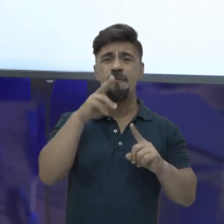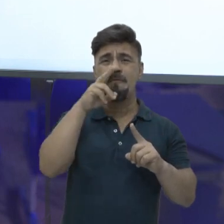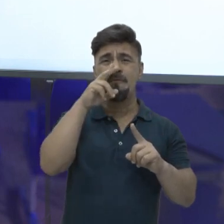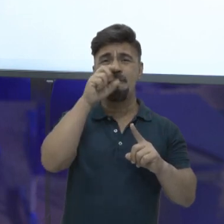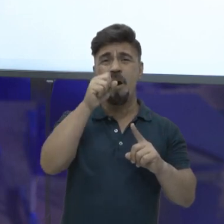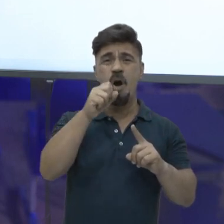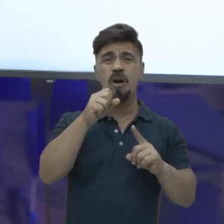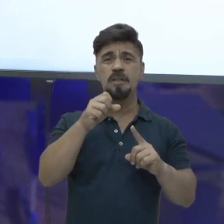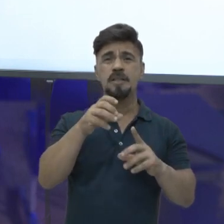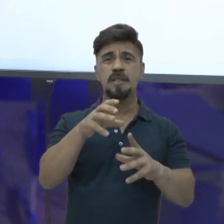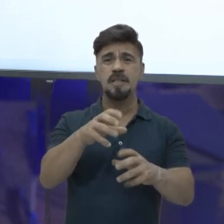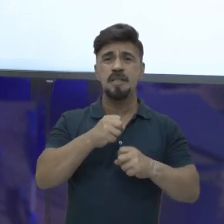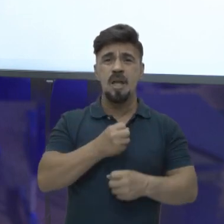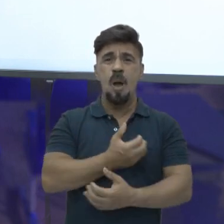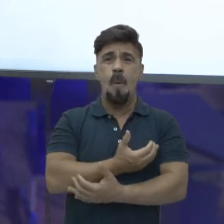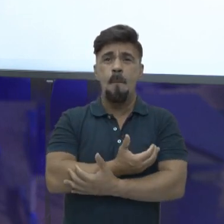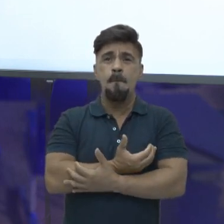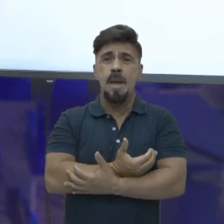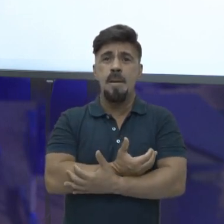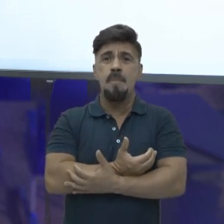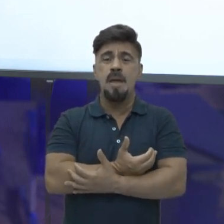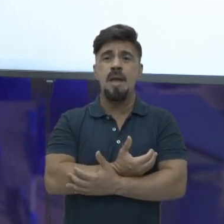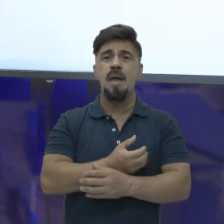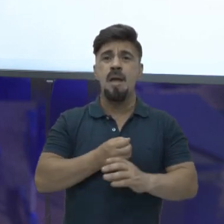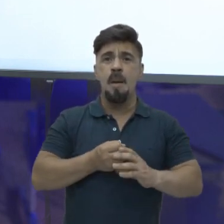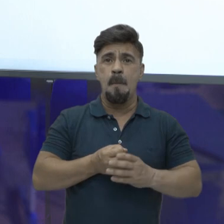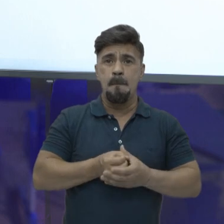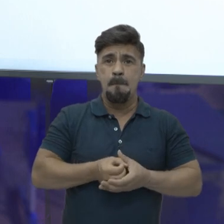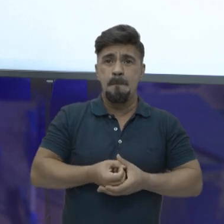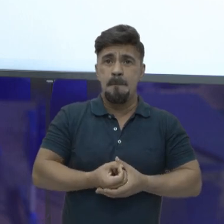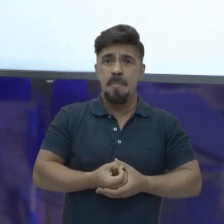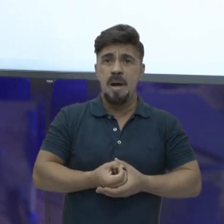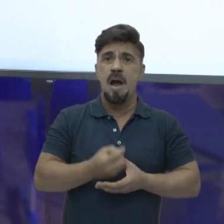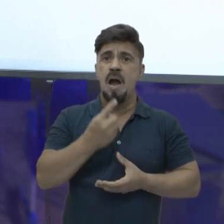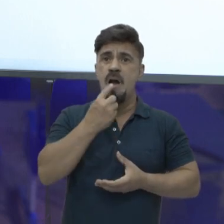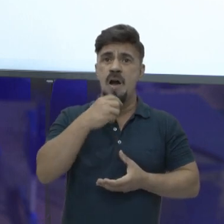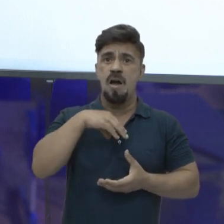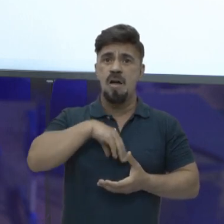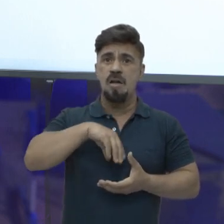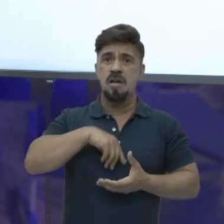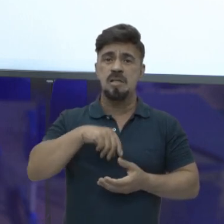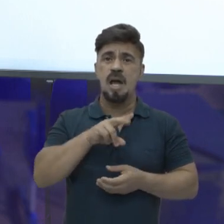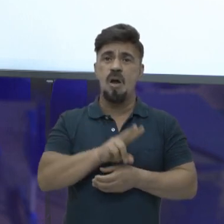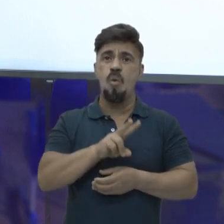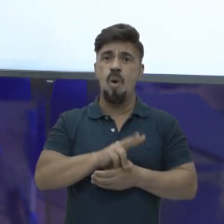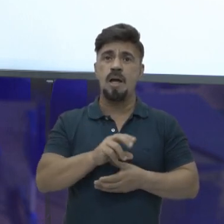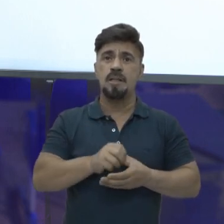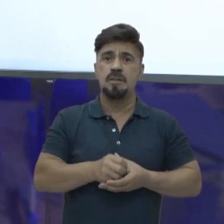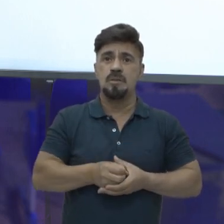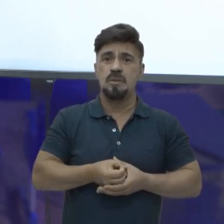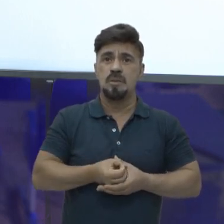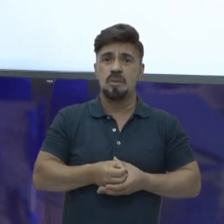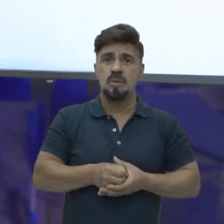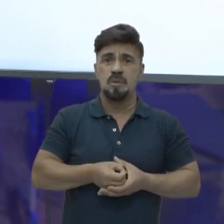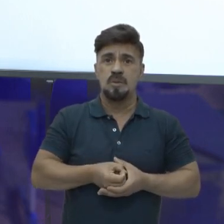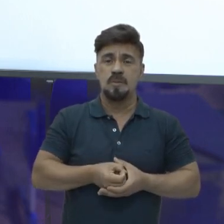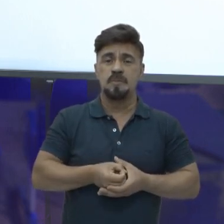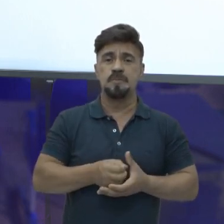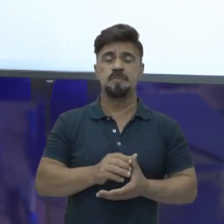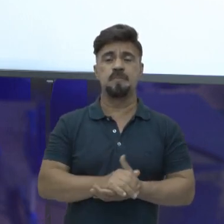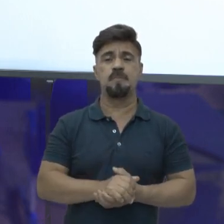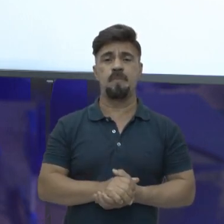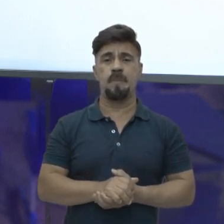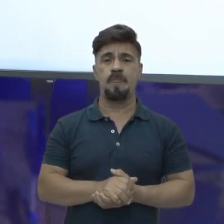forte que ele segurou lá o bebê. E aí, mesmo ela menstruando, o endométrio vai estar lá guardando aquele bebezinho, aquele zigoto